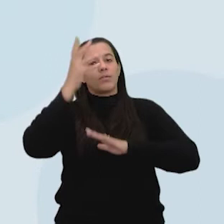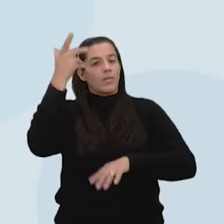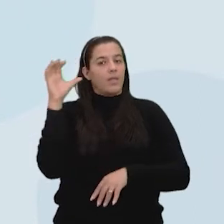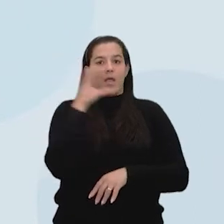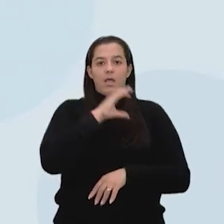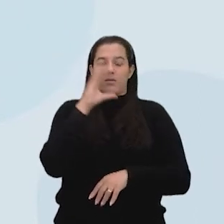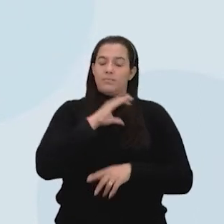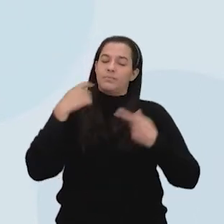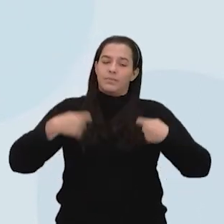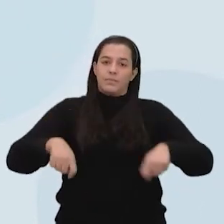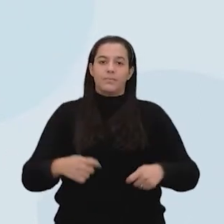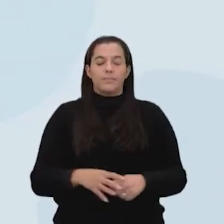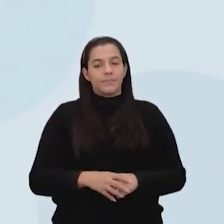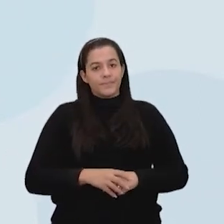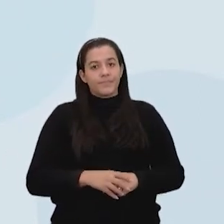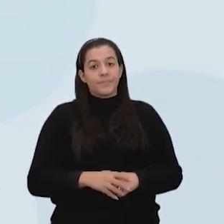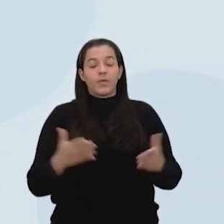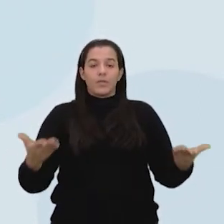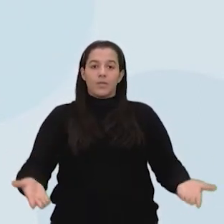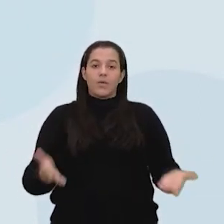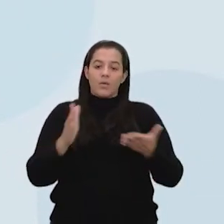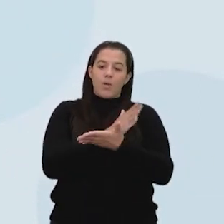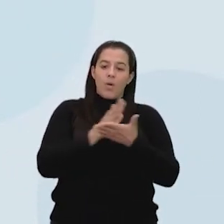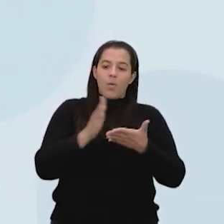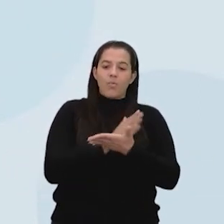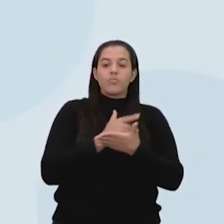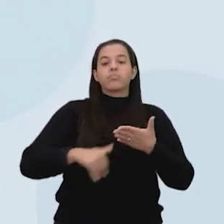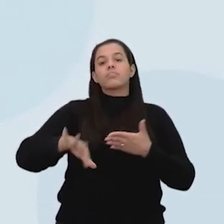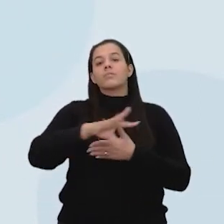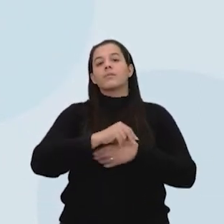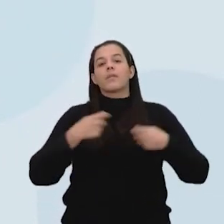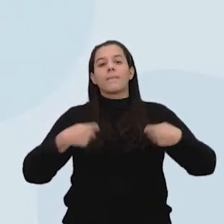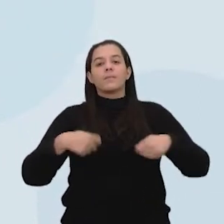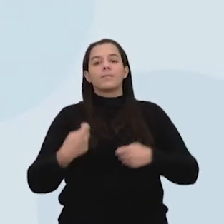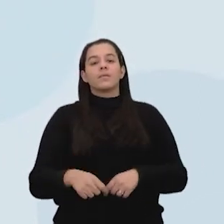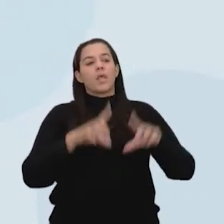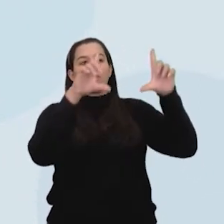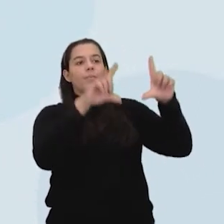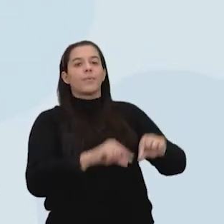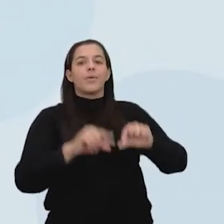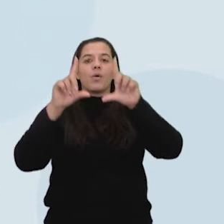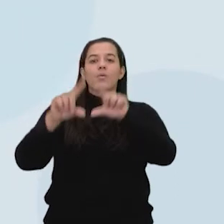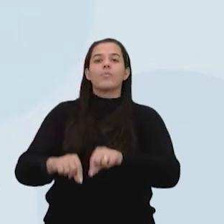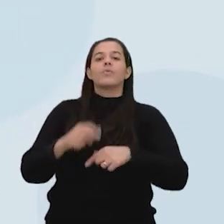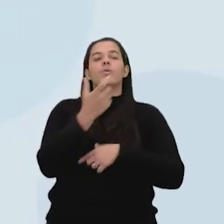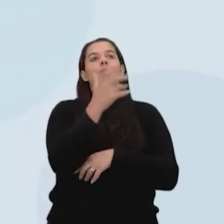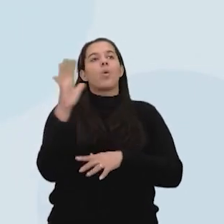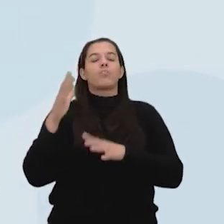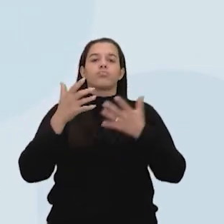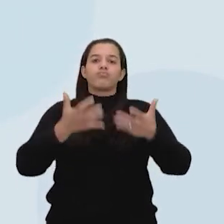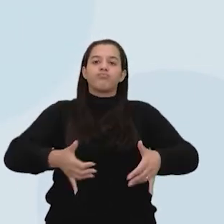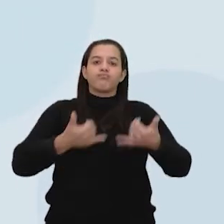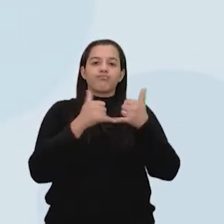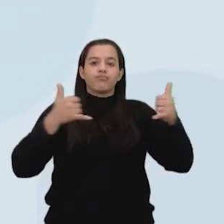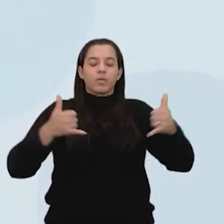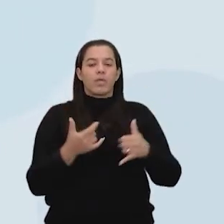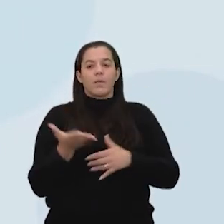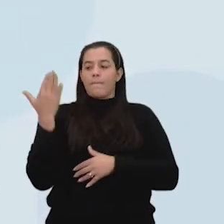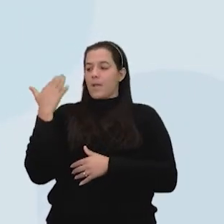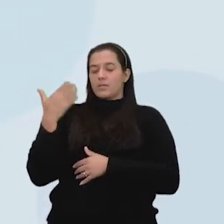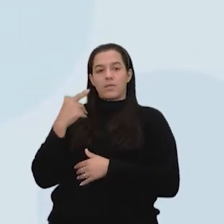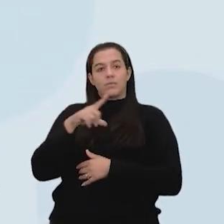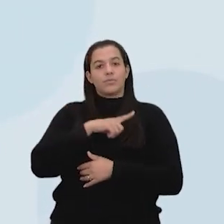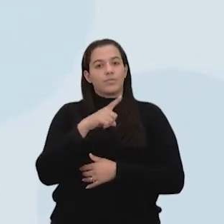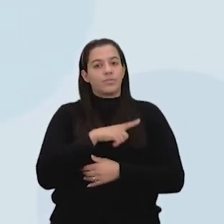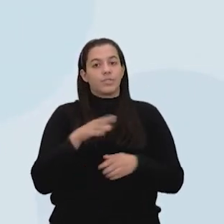Boa parte dessas medidas emergenciais se devem ao acionamento de usinas que até um tempo atrás existiam, só